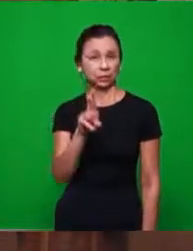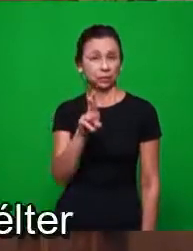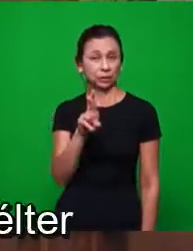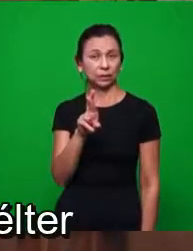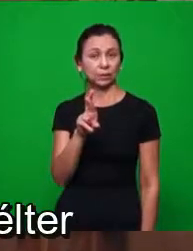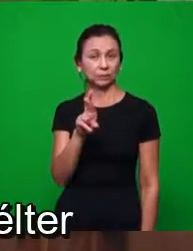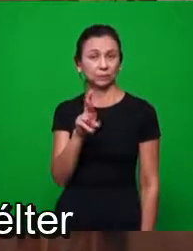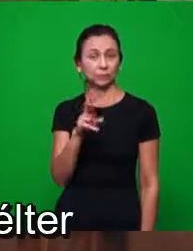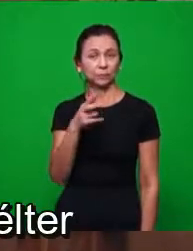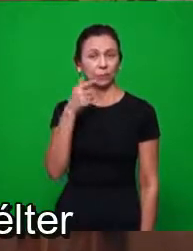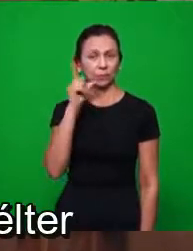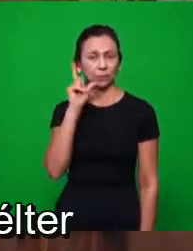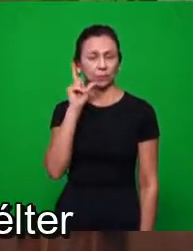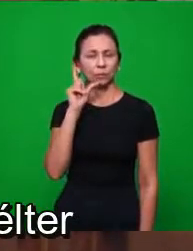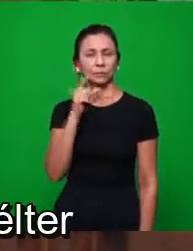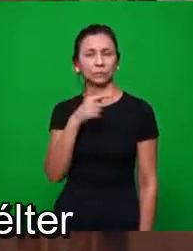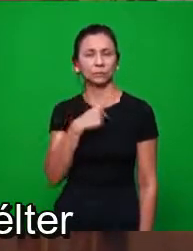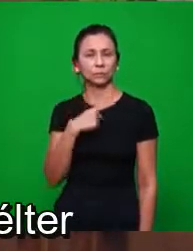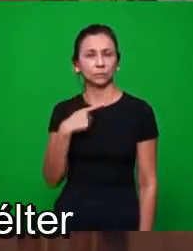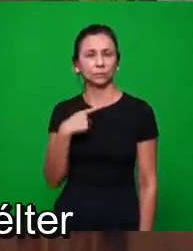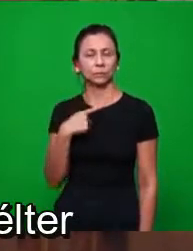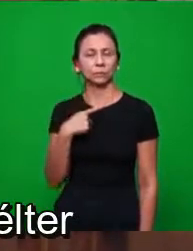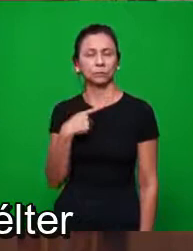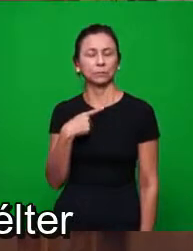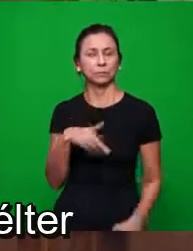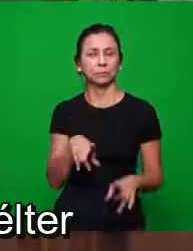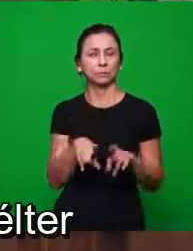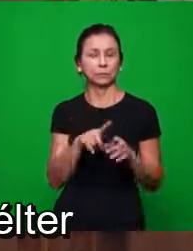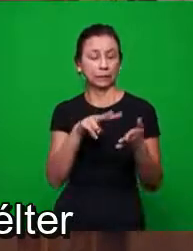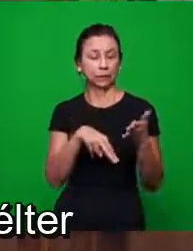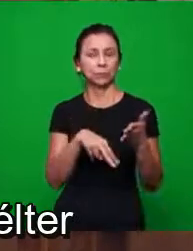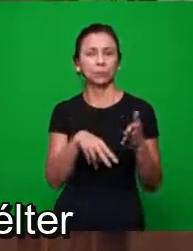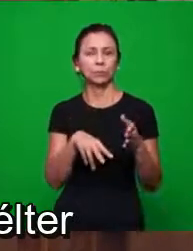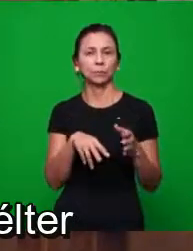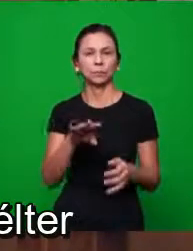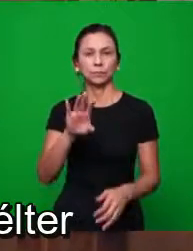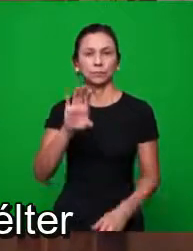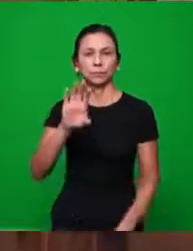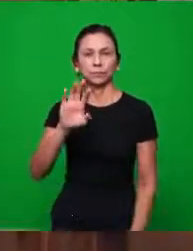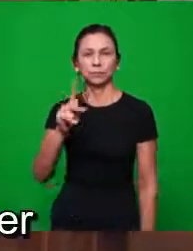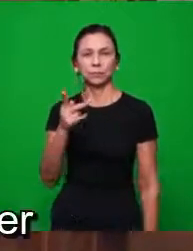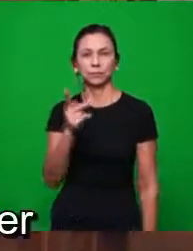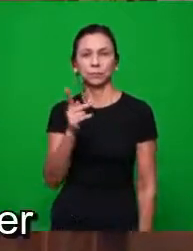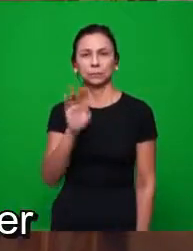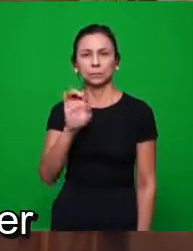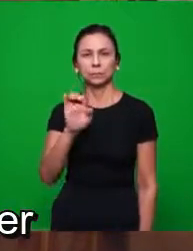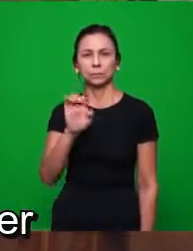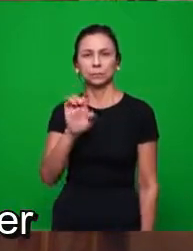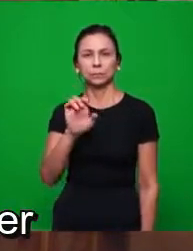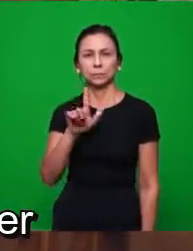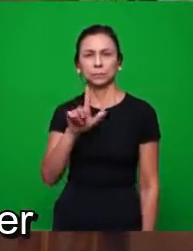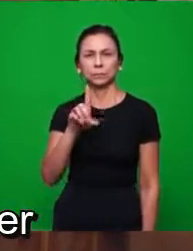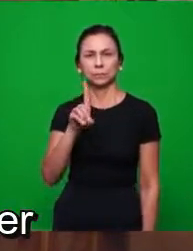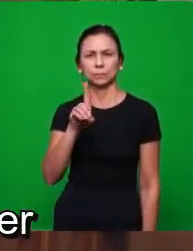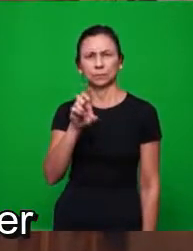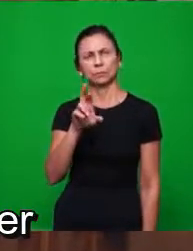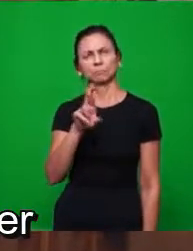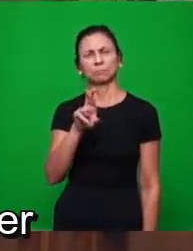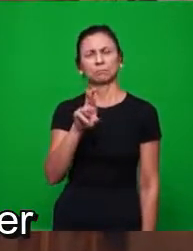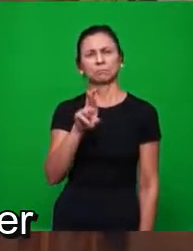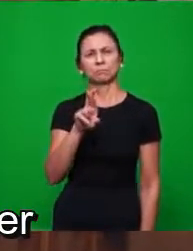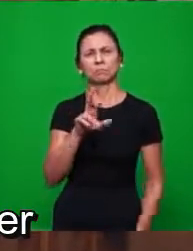lida foi lida ontem nas igrejas e o pastor Elter também um é de